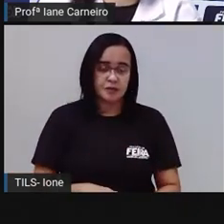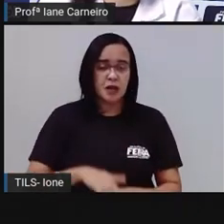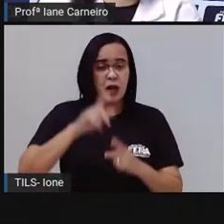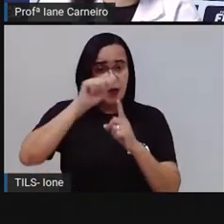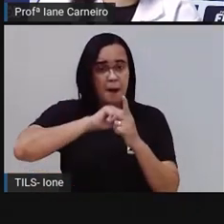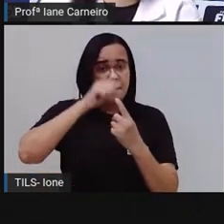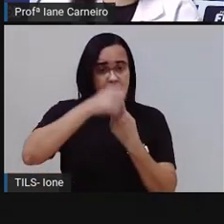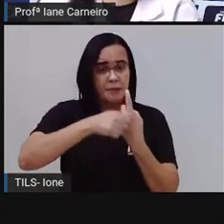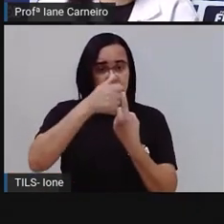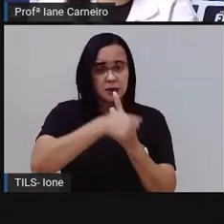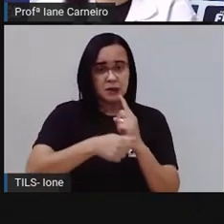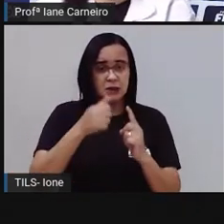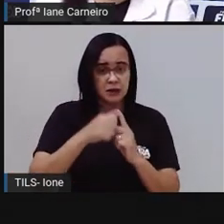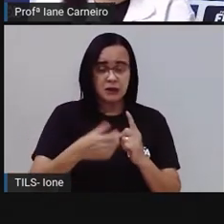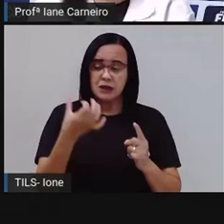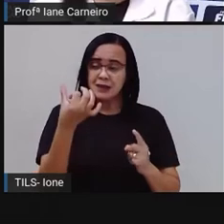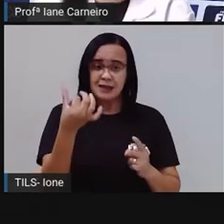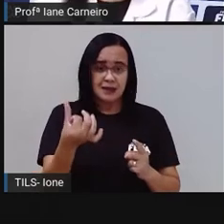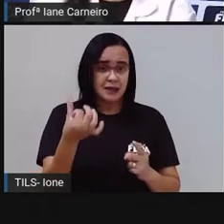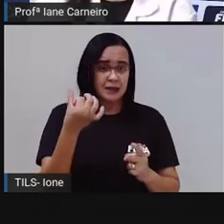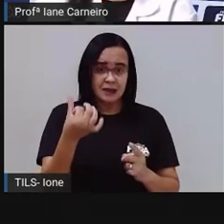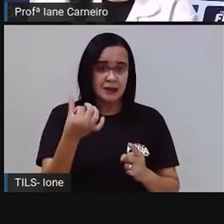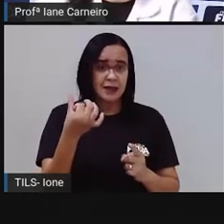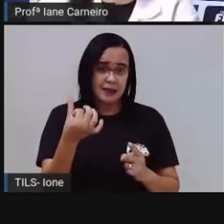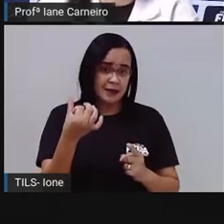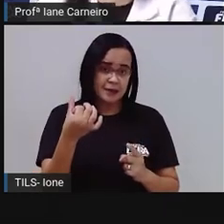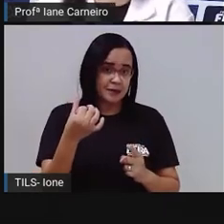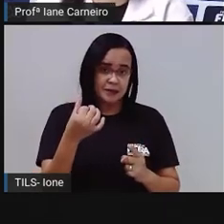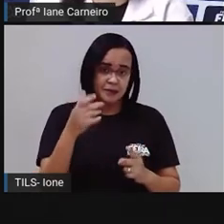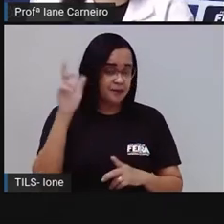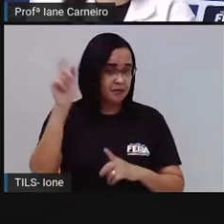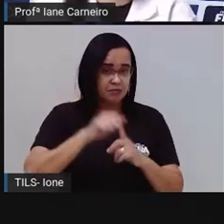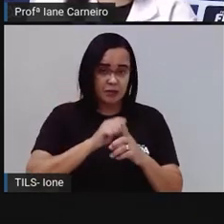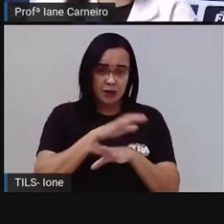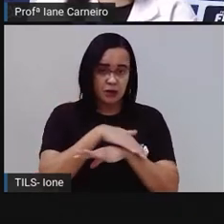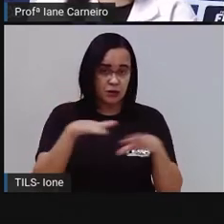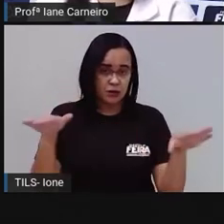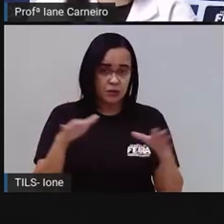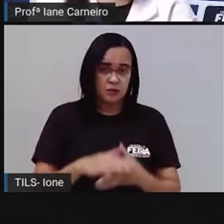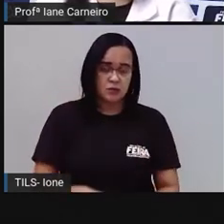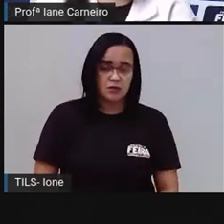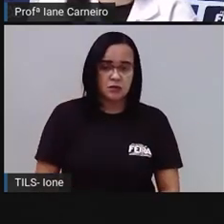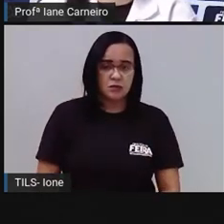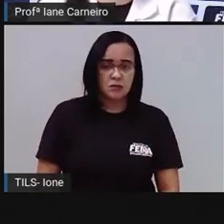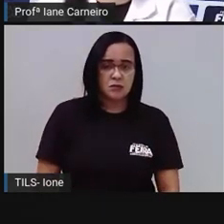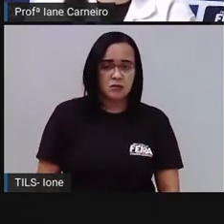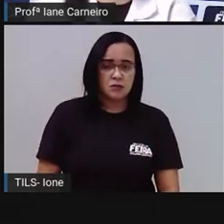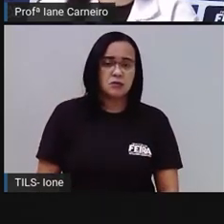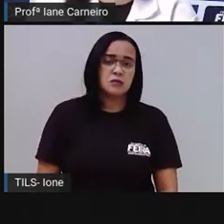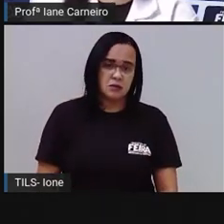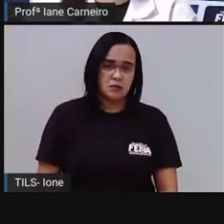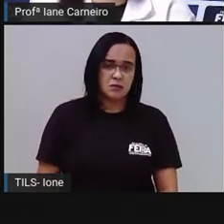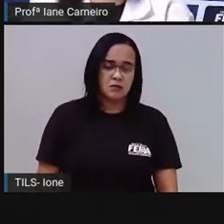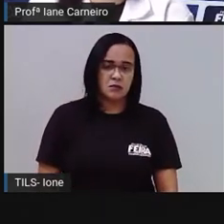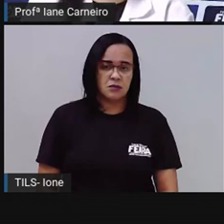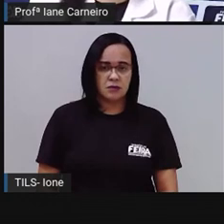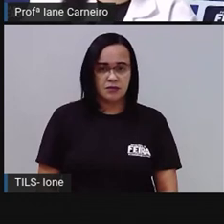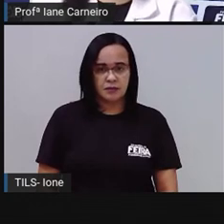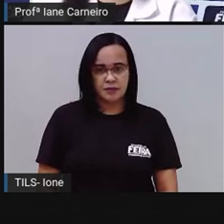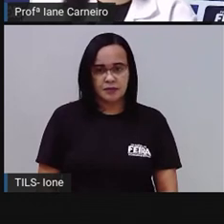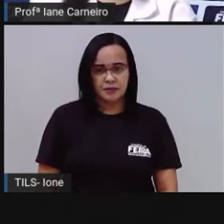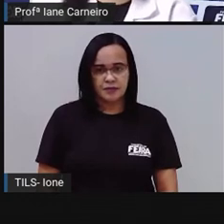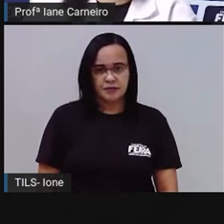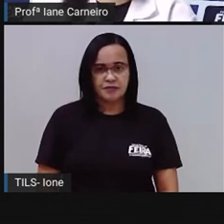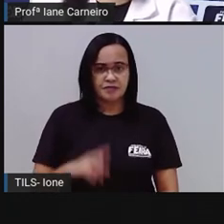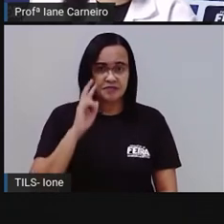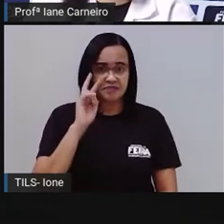o filtro de cigarro leva cinco anos. Então, a setinha dele vai ser maior. E agora aqui,